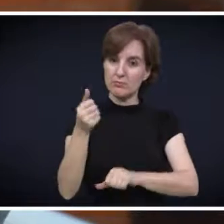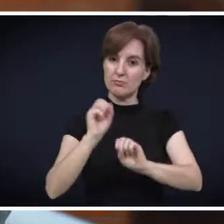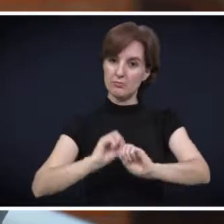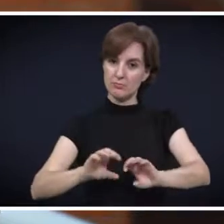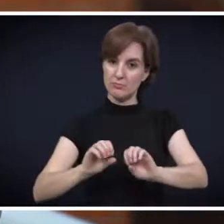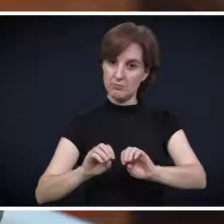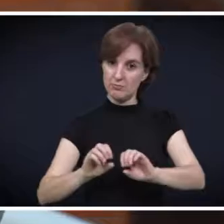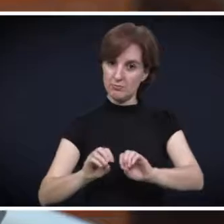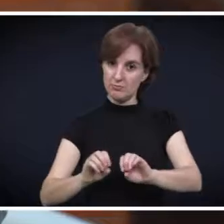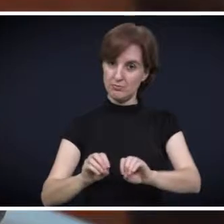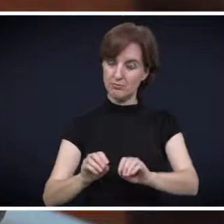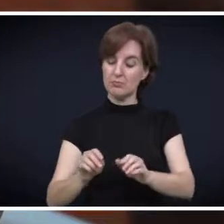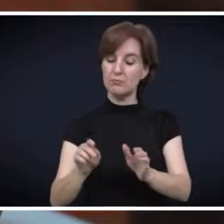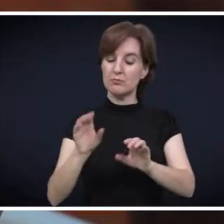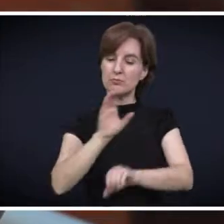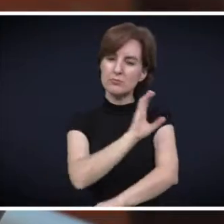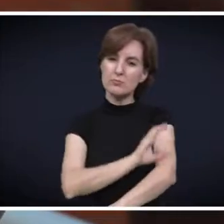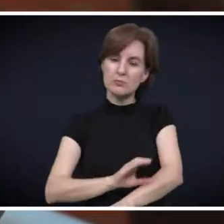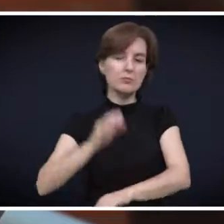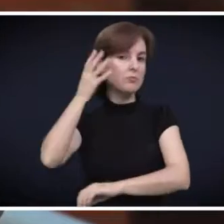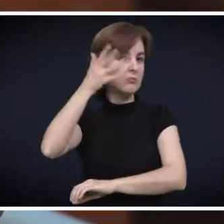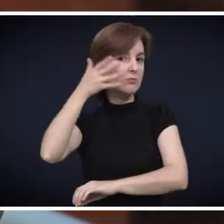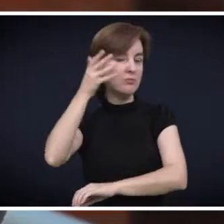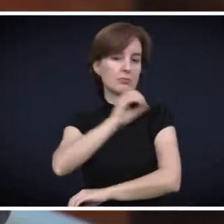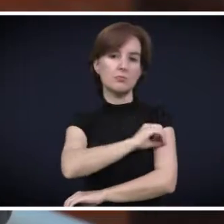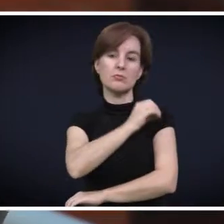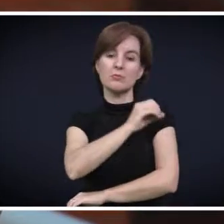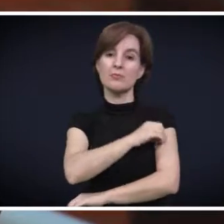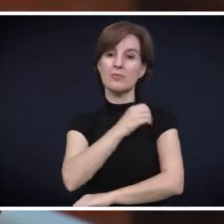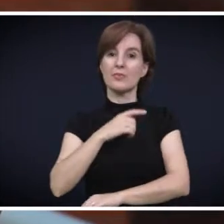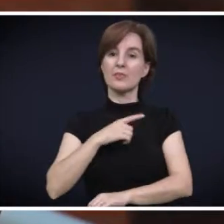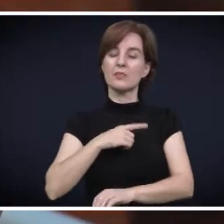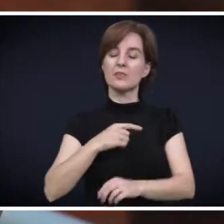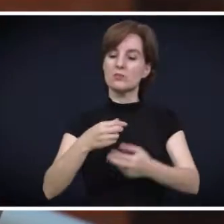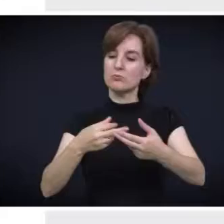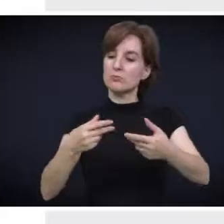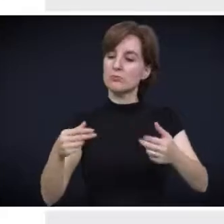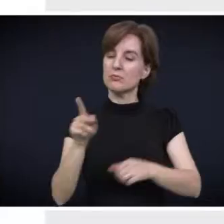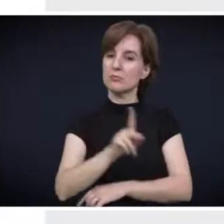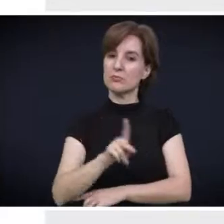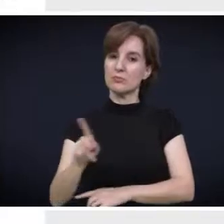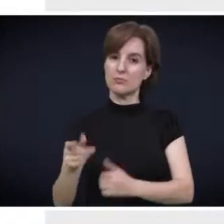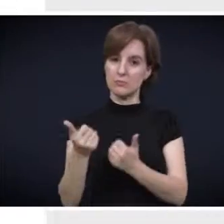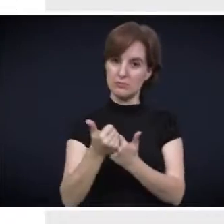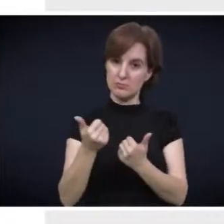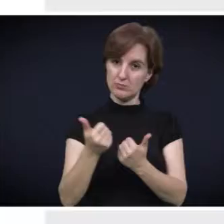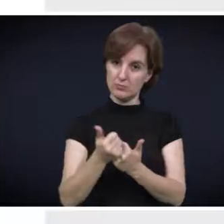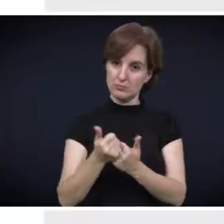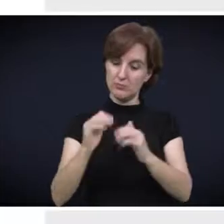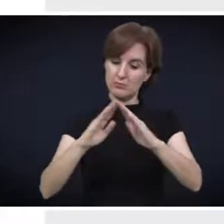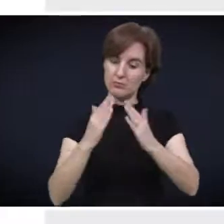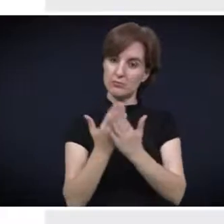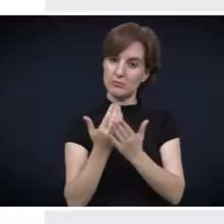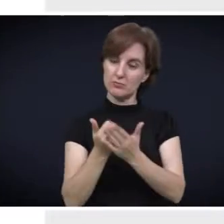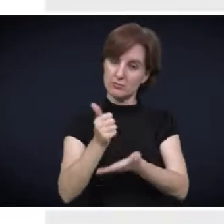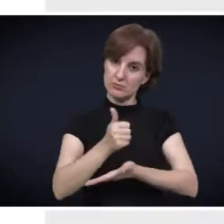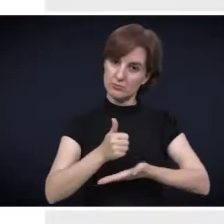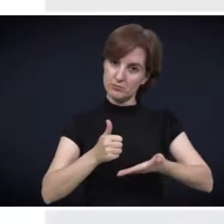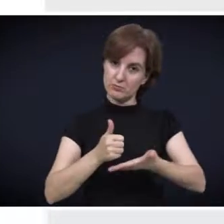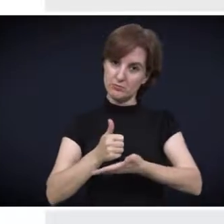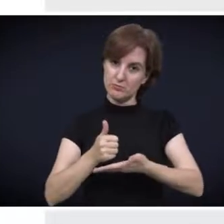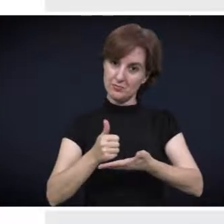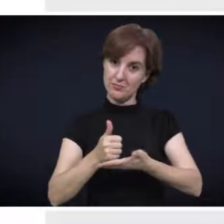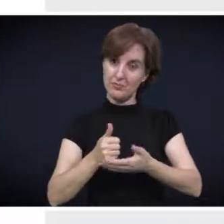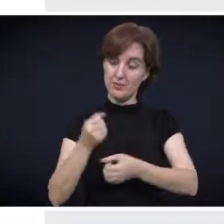qualificar o ensino. Por meio de cursos, palestras e oficinas são feitas atividades com professores e gestores das escolas da